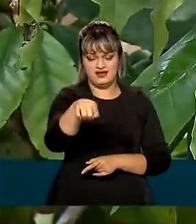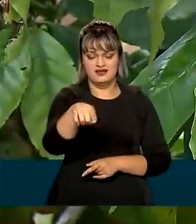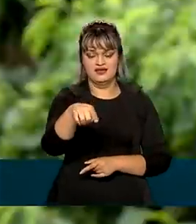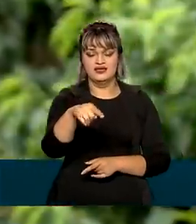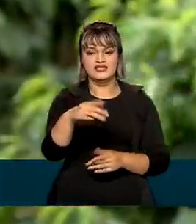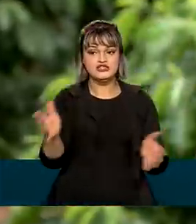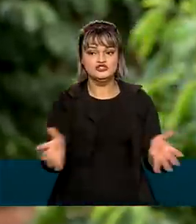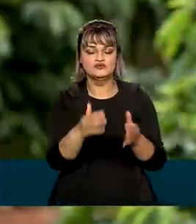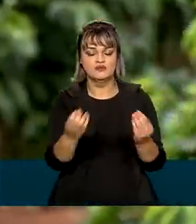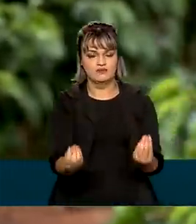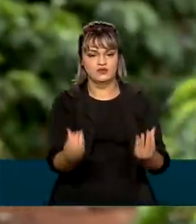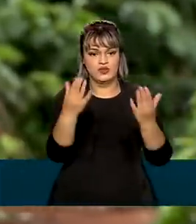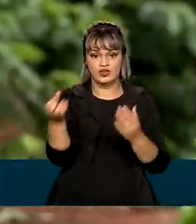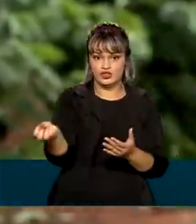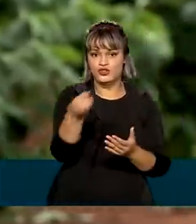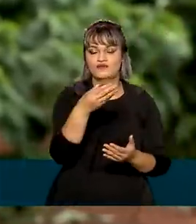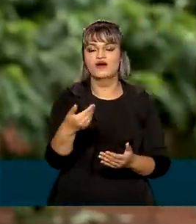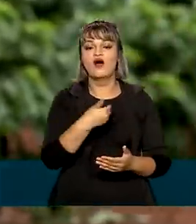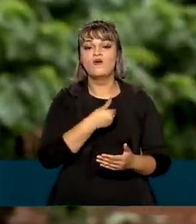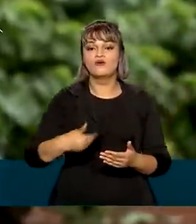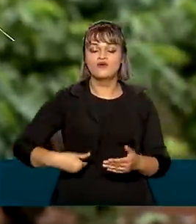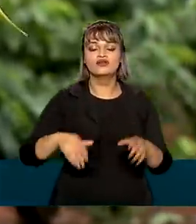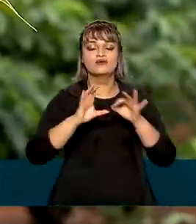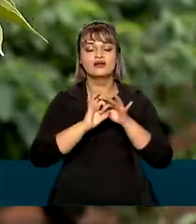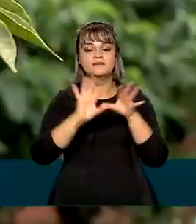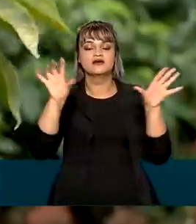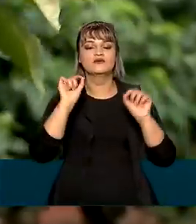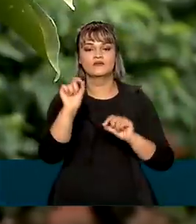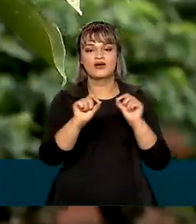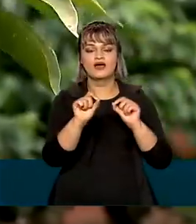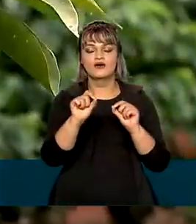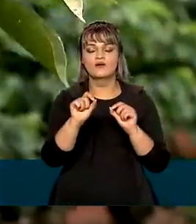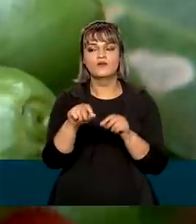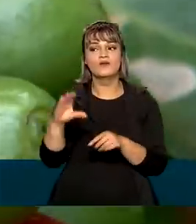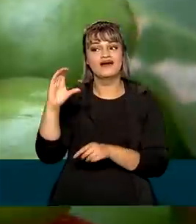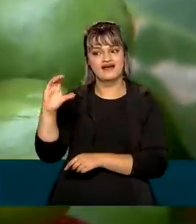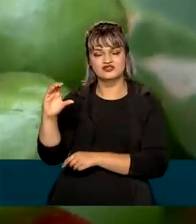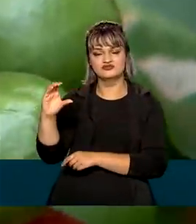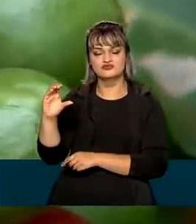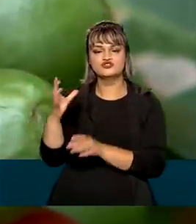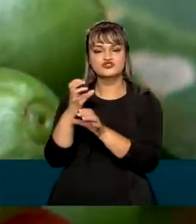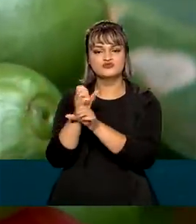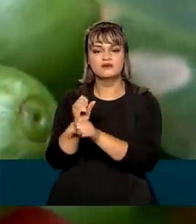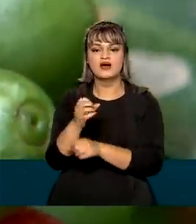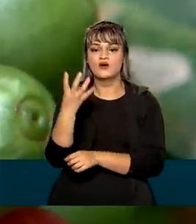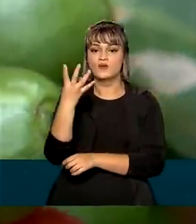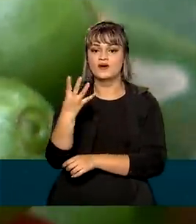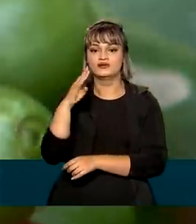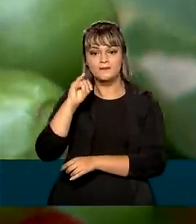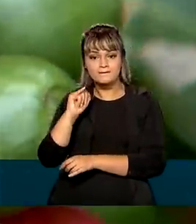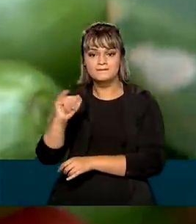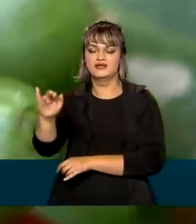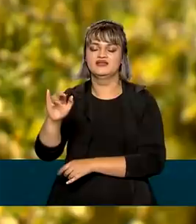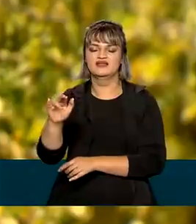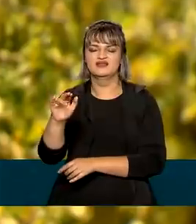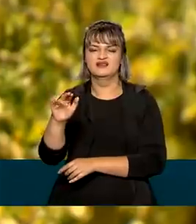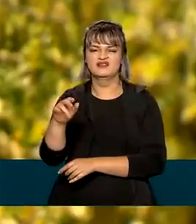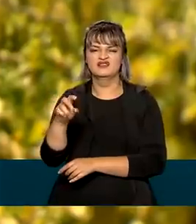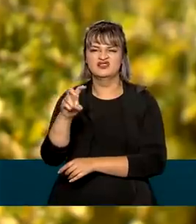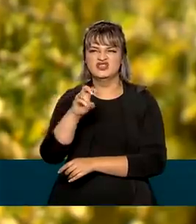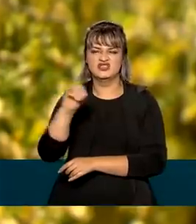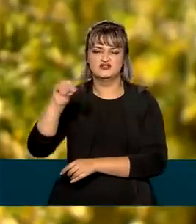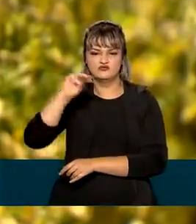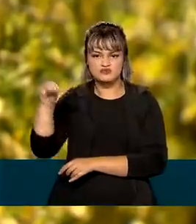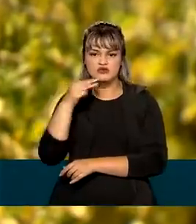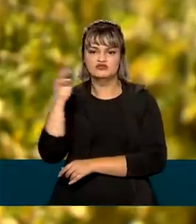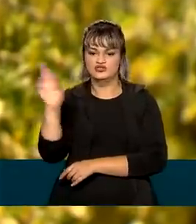próxima safra, o governo federal iniciou a liberação de uma linha de crédito de mais de 4 bilhões e meio de reais.